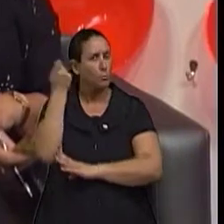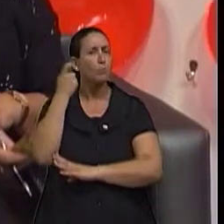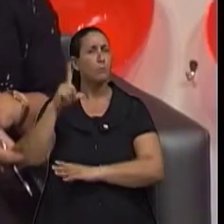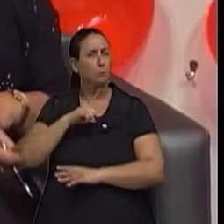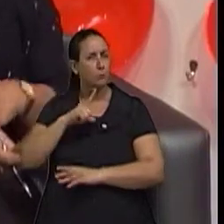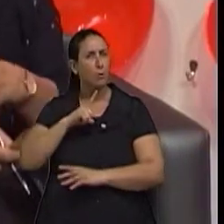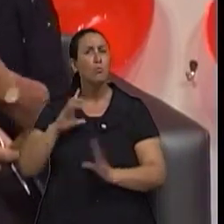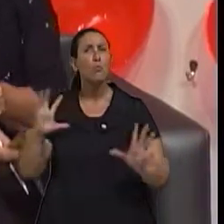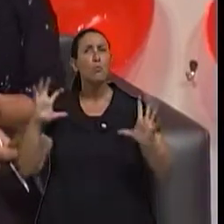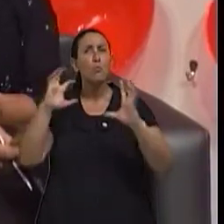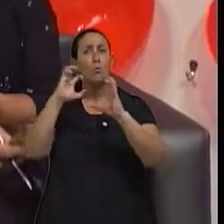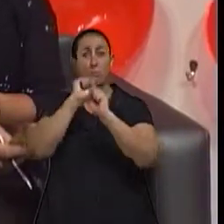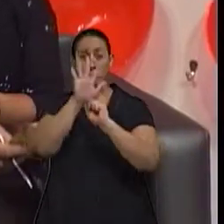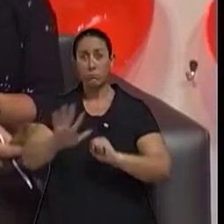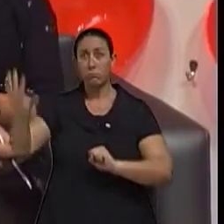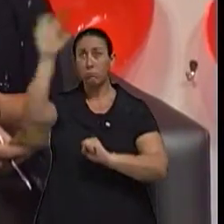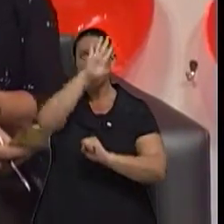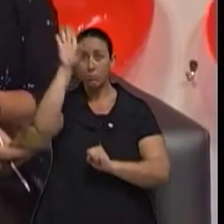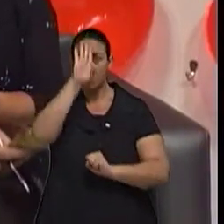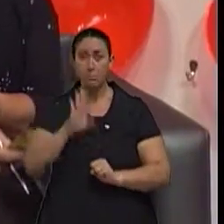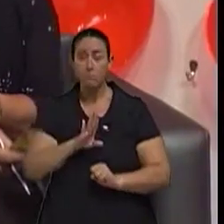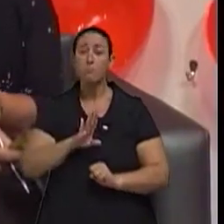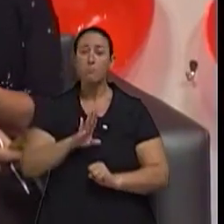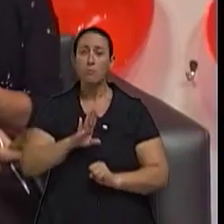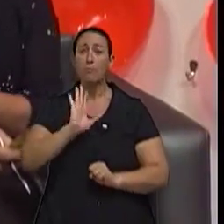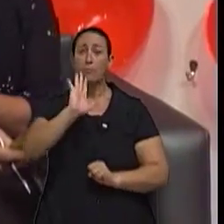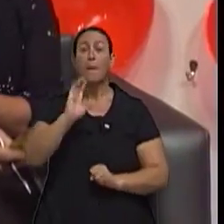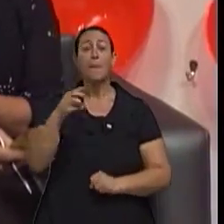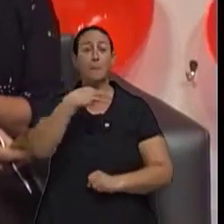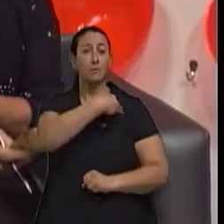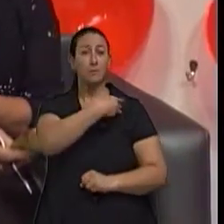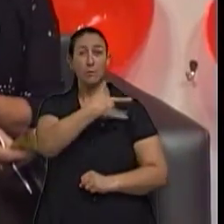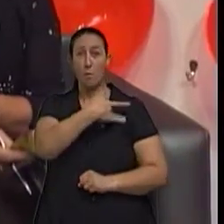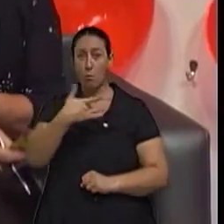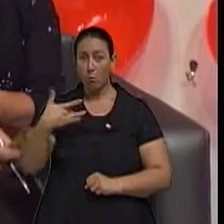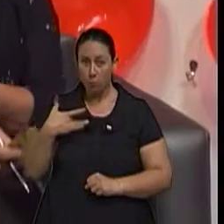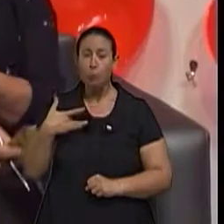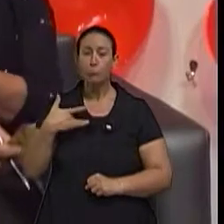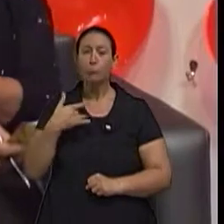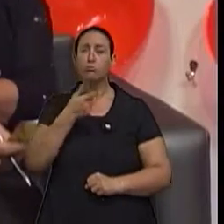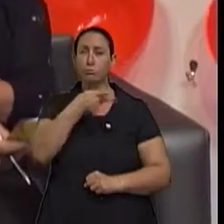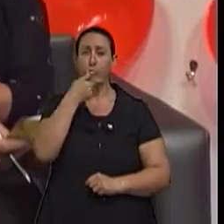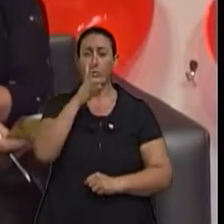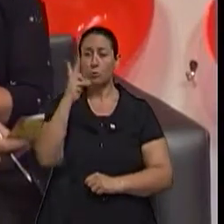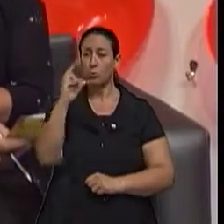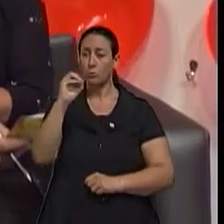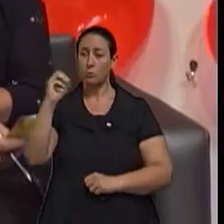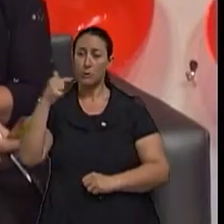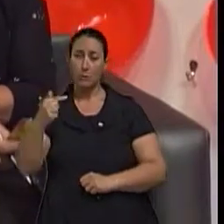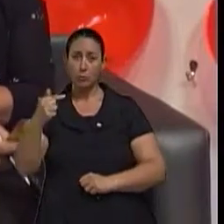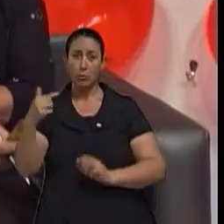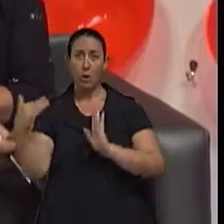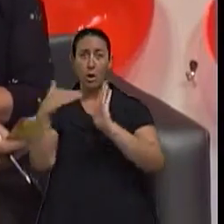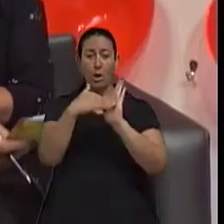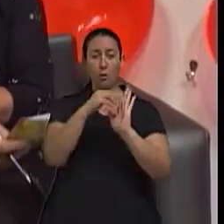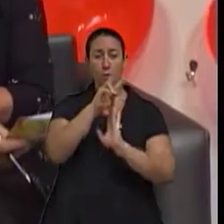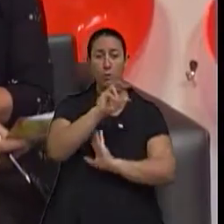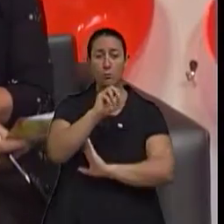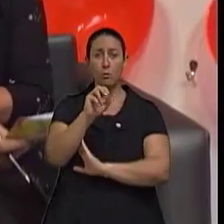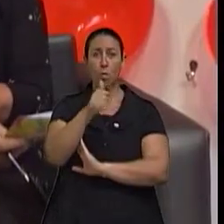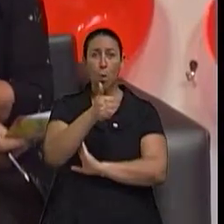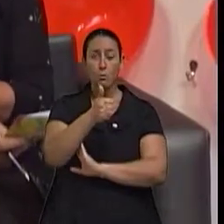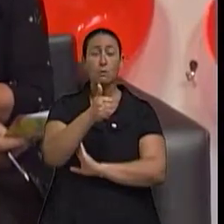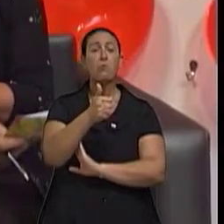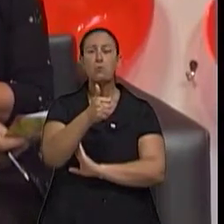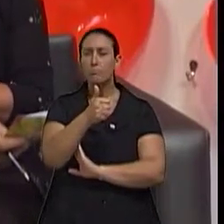país. Segundo o Ministério da Saúde, no período de 2007 a 2011, o estado teve